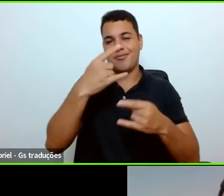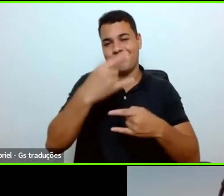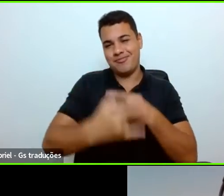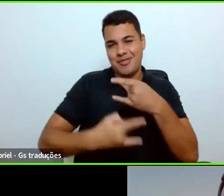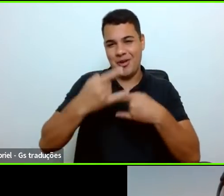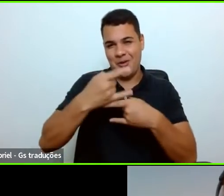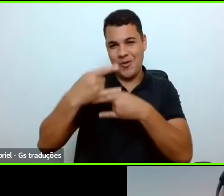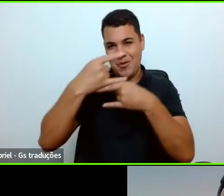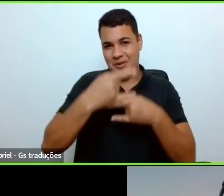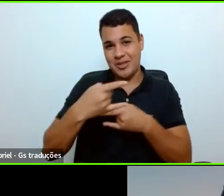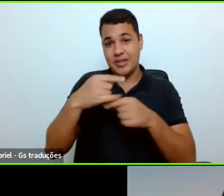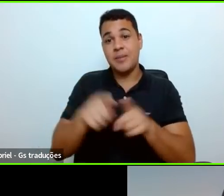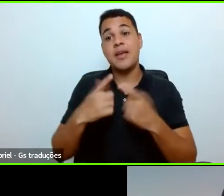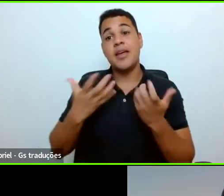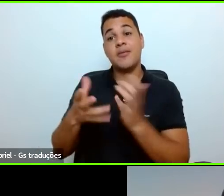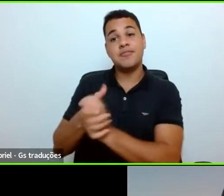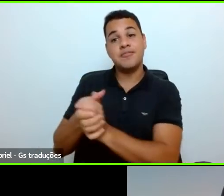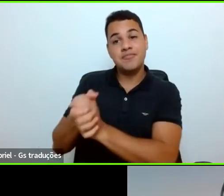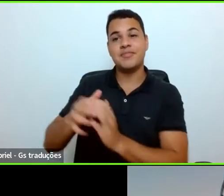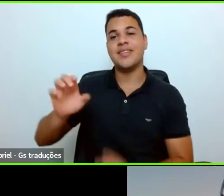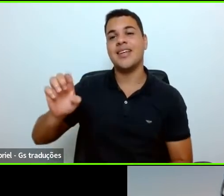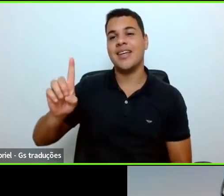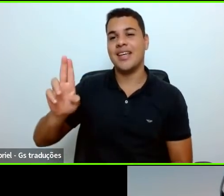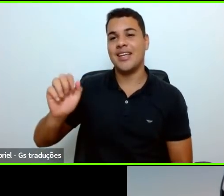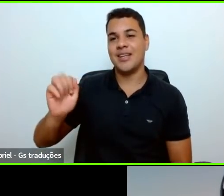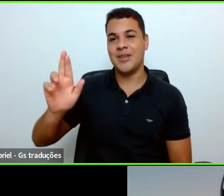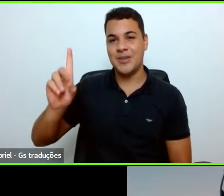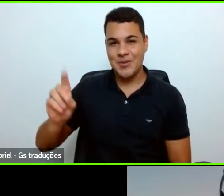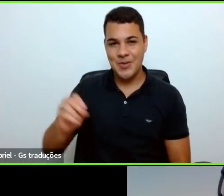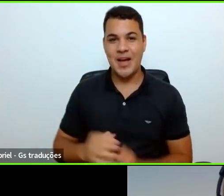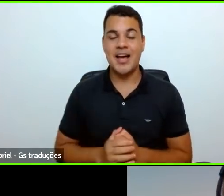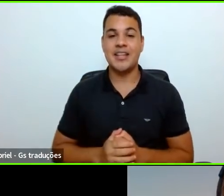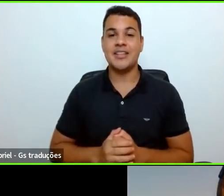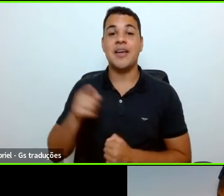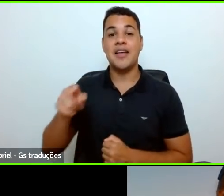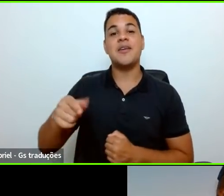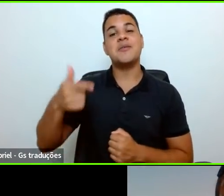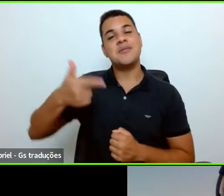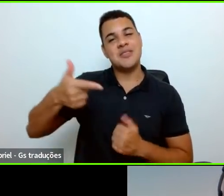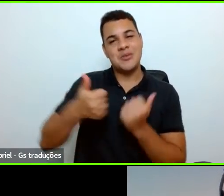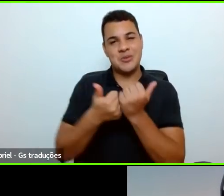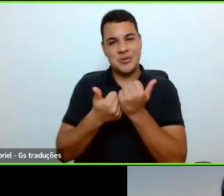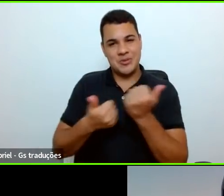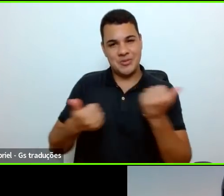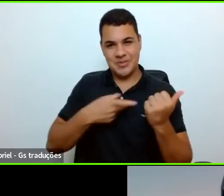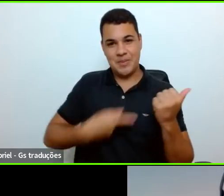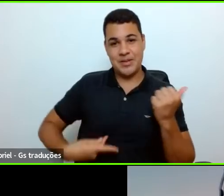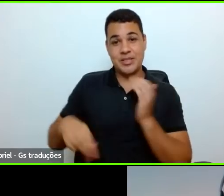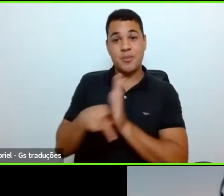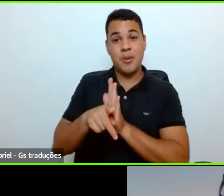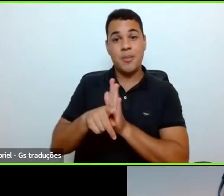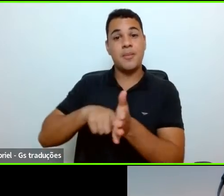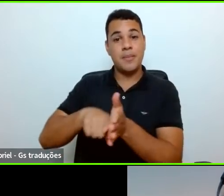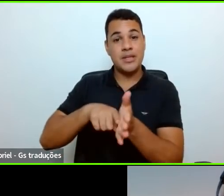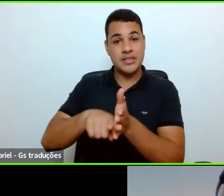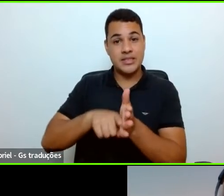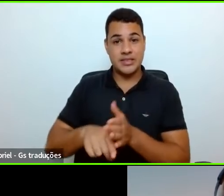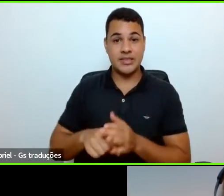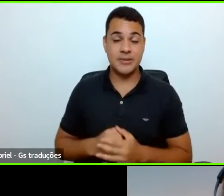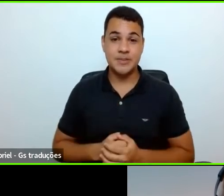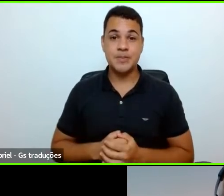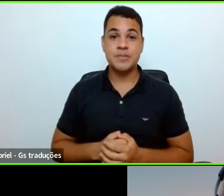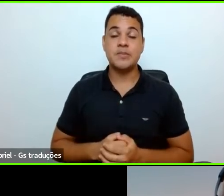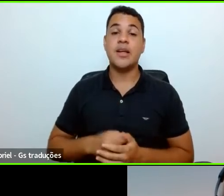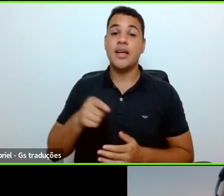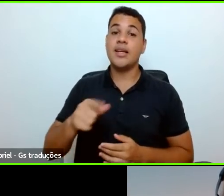especialmente o Eduardo, companheiro de vice-presidência de pesquisa e coleções biológicas, representando